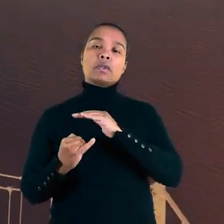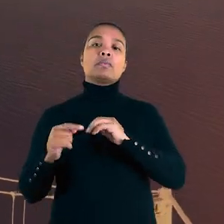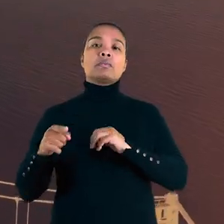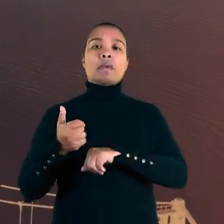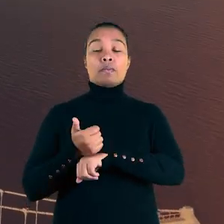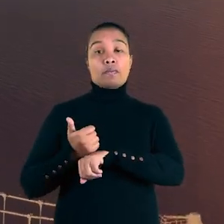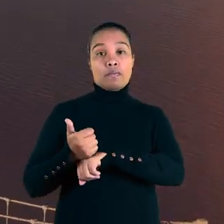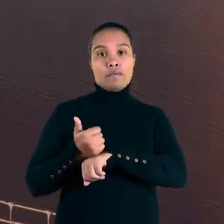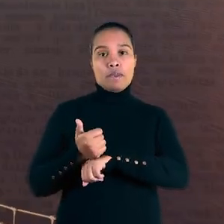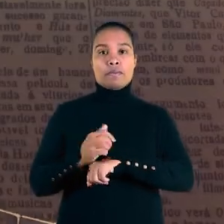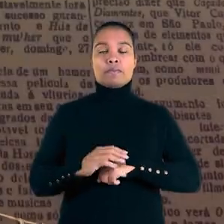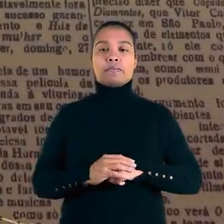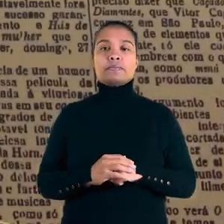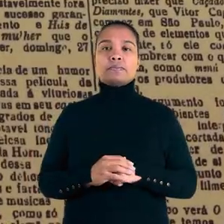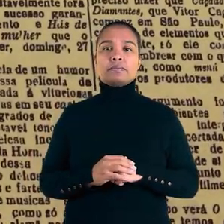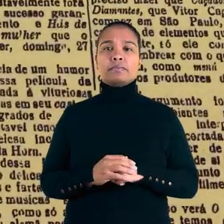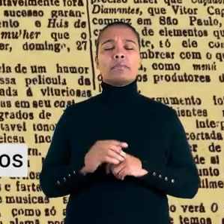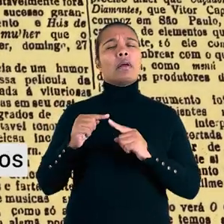profissionais.